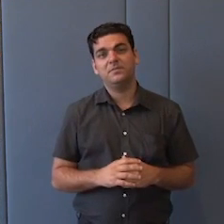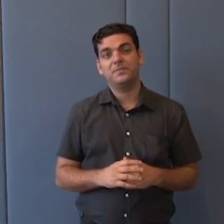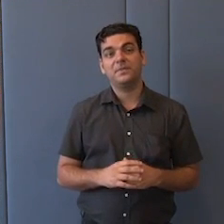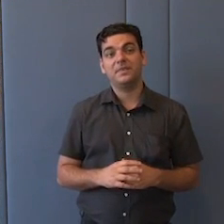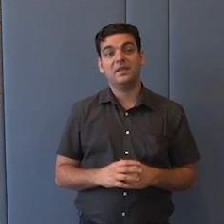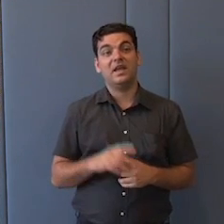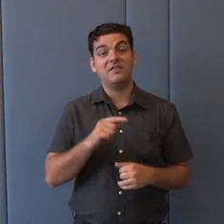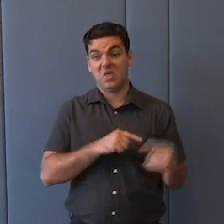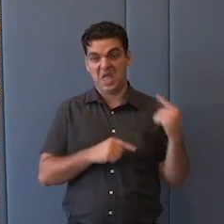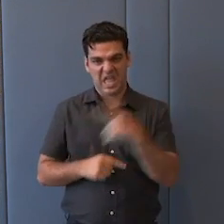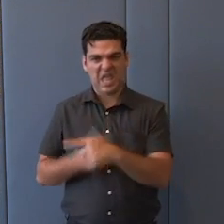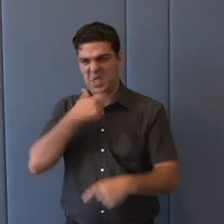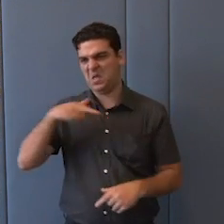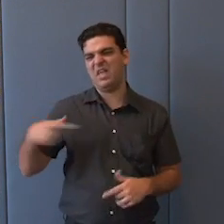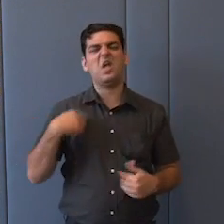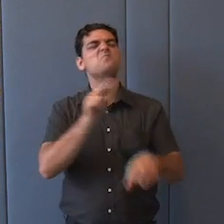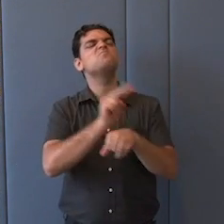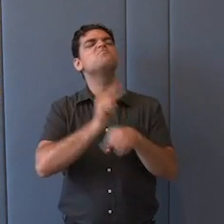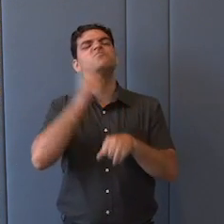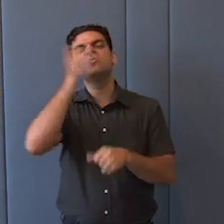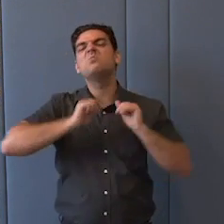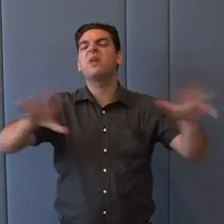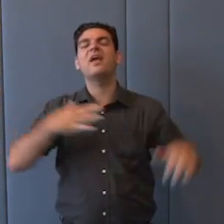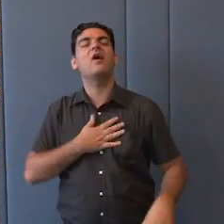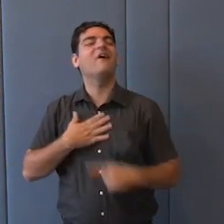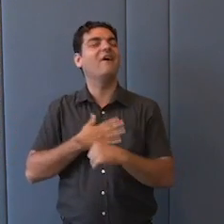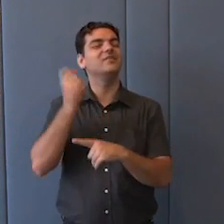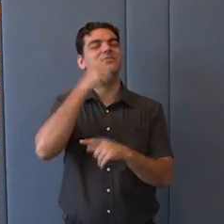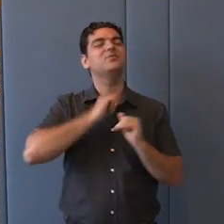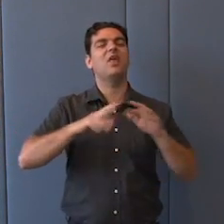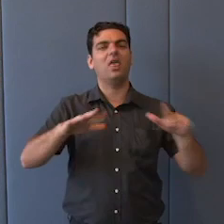defendendo as fake news. Então, Ernesto defende as fake news.